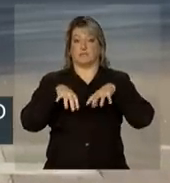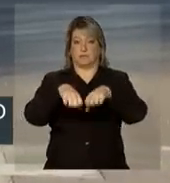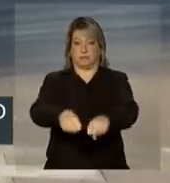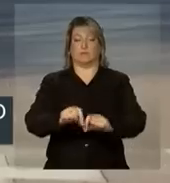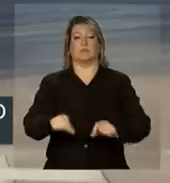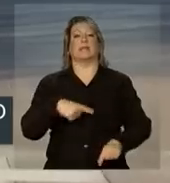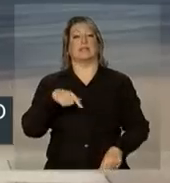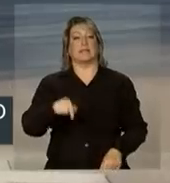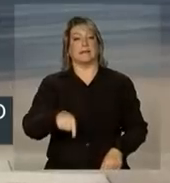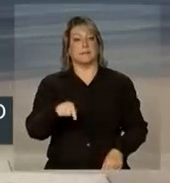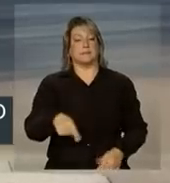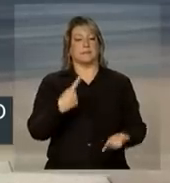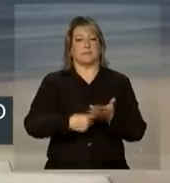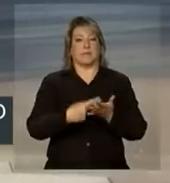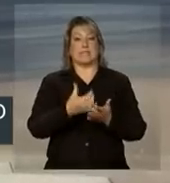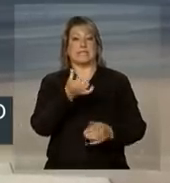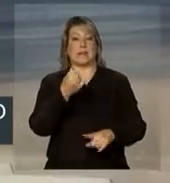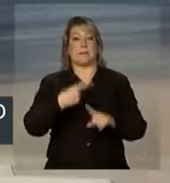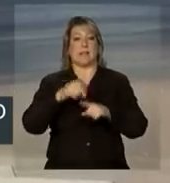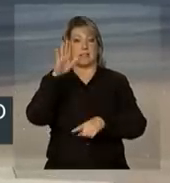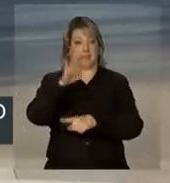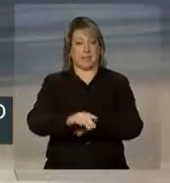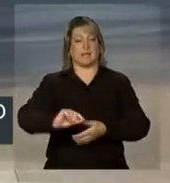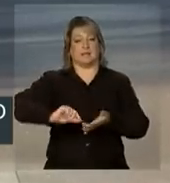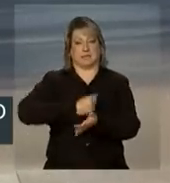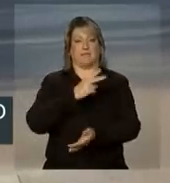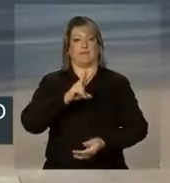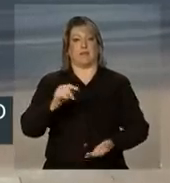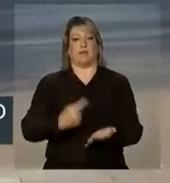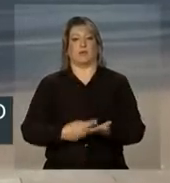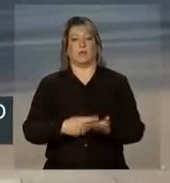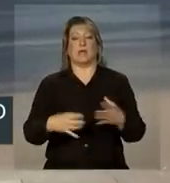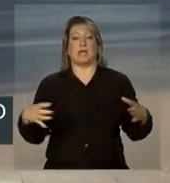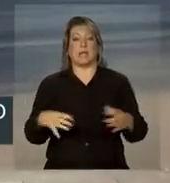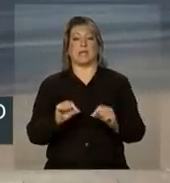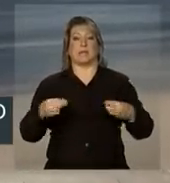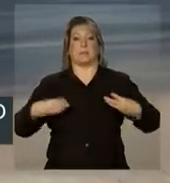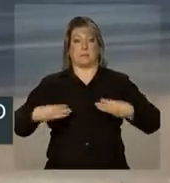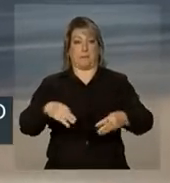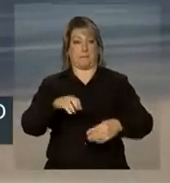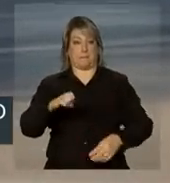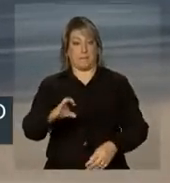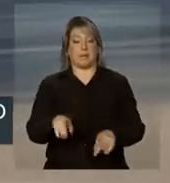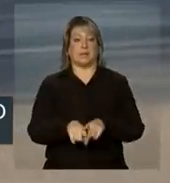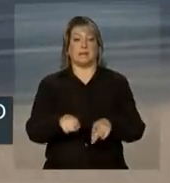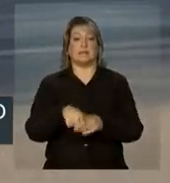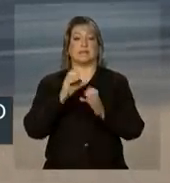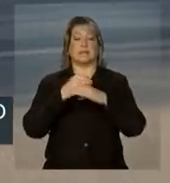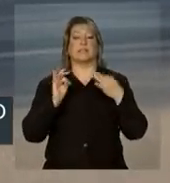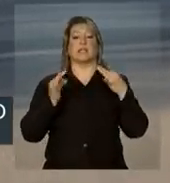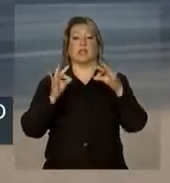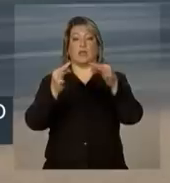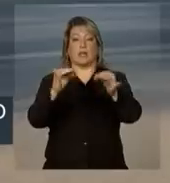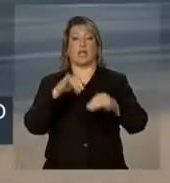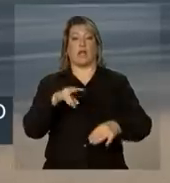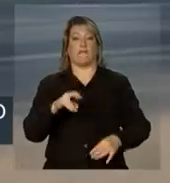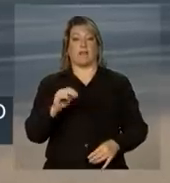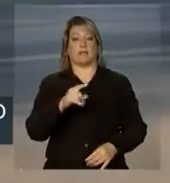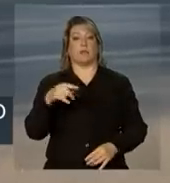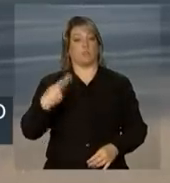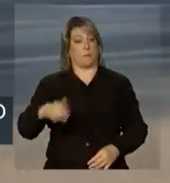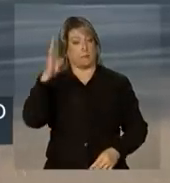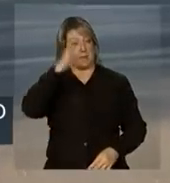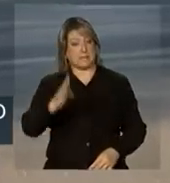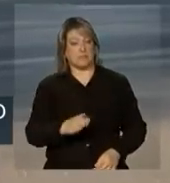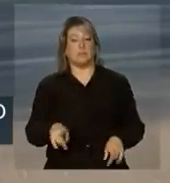O acordo vai ser assinado às seis e meia da tarde no horário local, entre os Ministérios da Educação e da Ciência, Tecnologia e Inovação